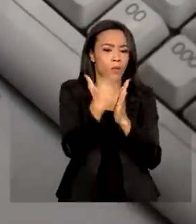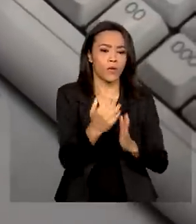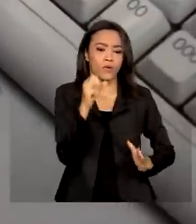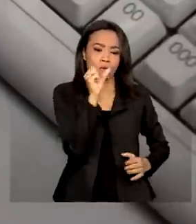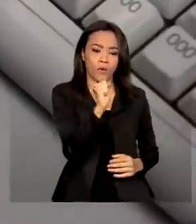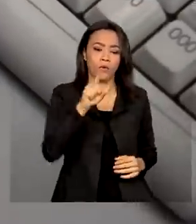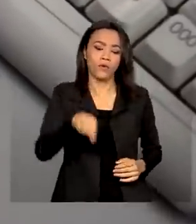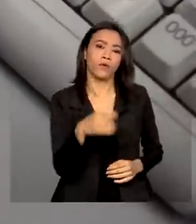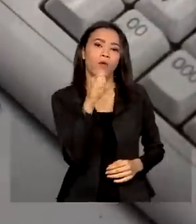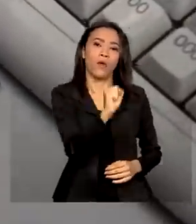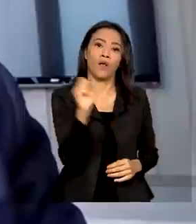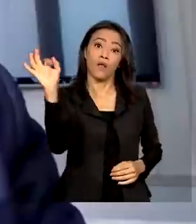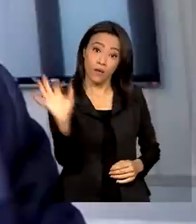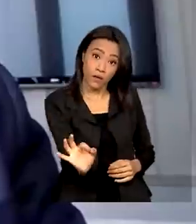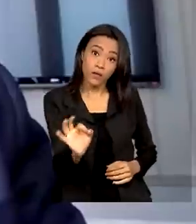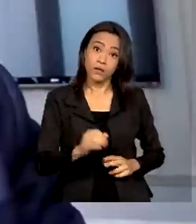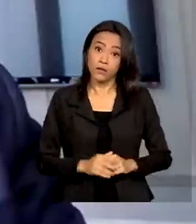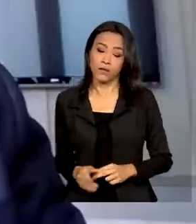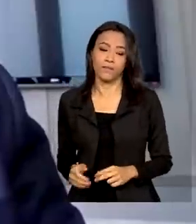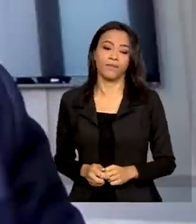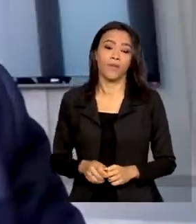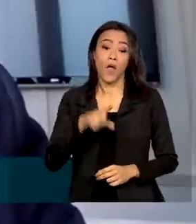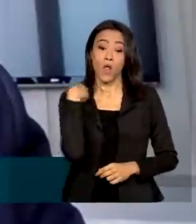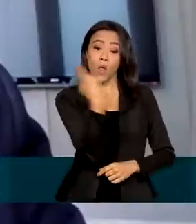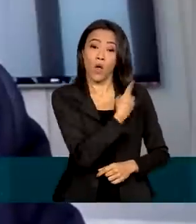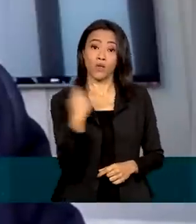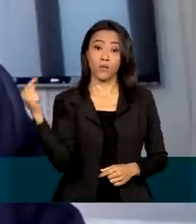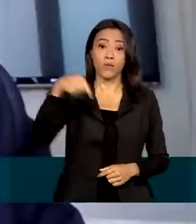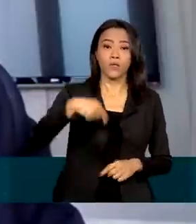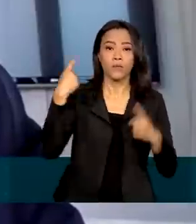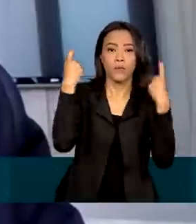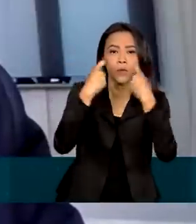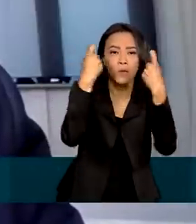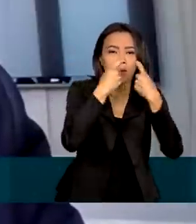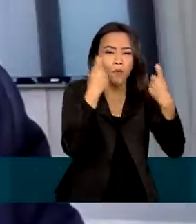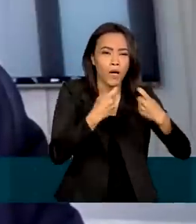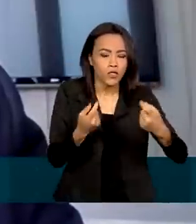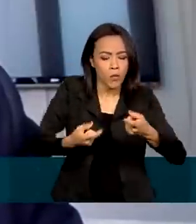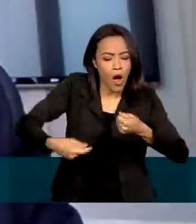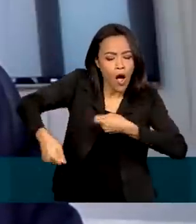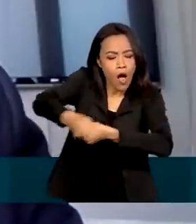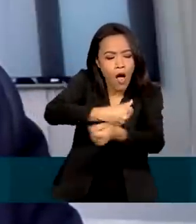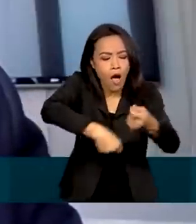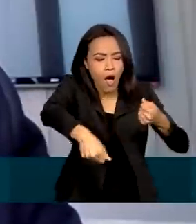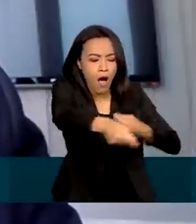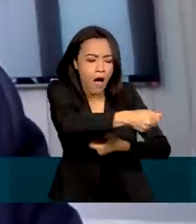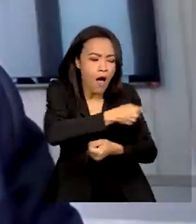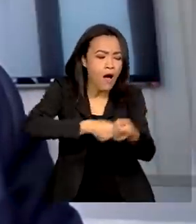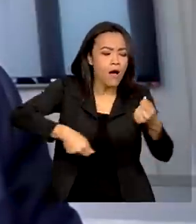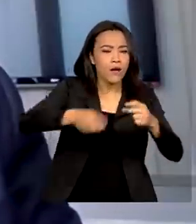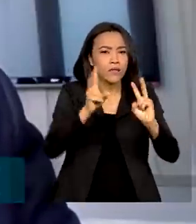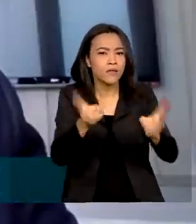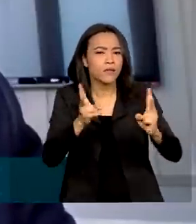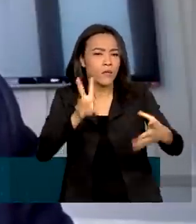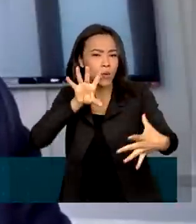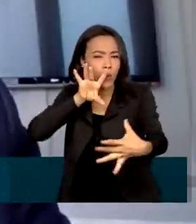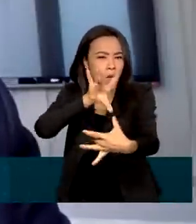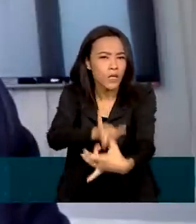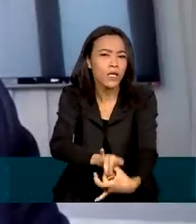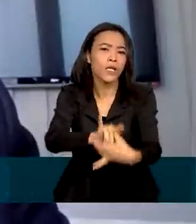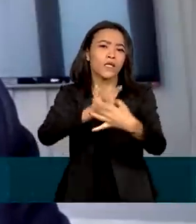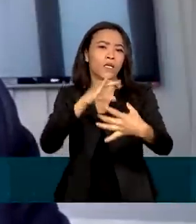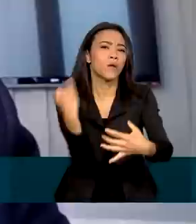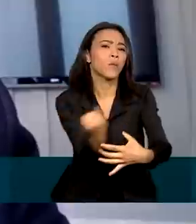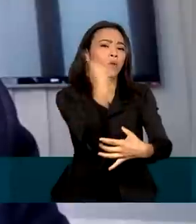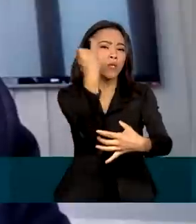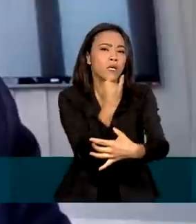,8%. A gente está aqui preocupado em melhorar o ambiente de negócio dentro de uma visão conectada com a importância